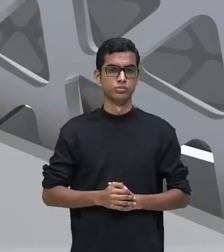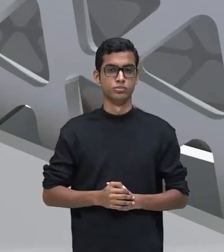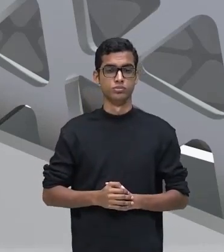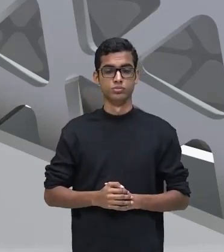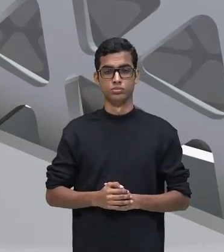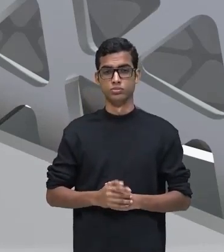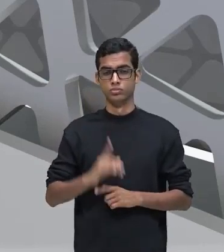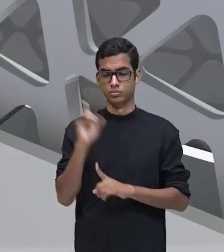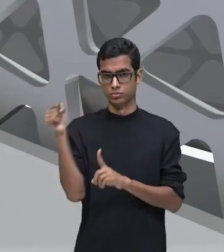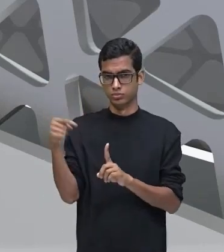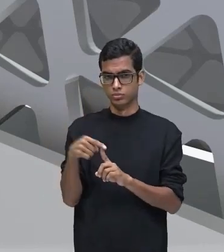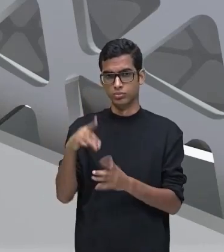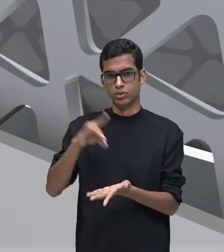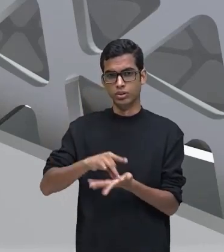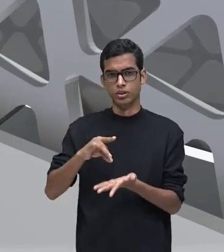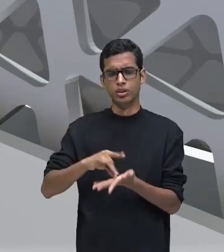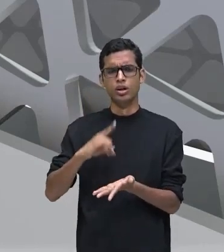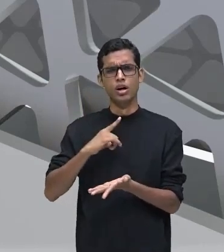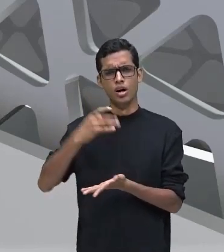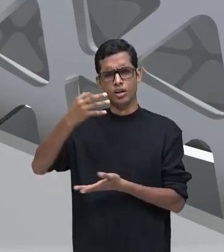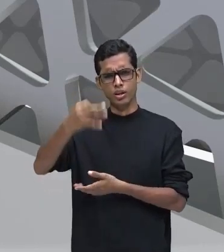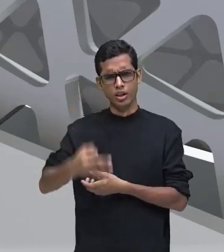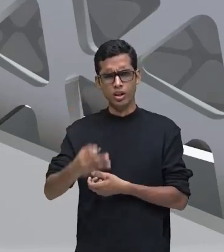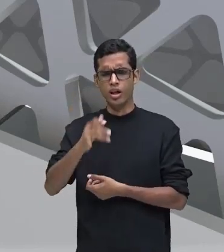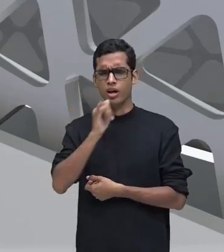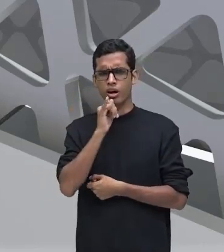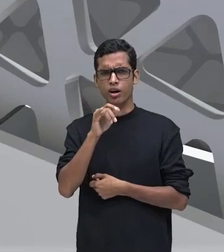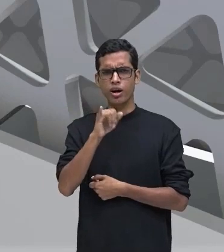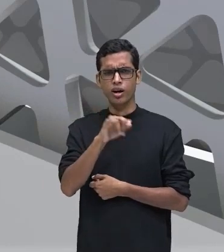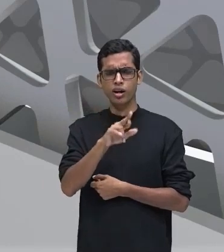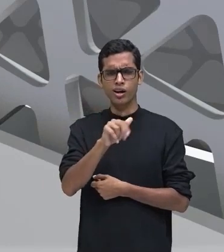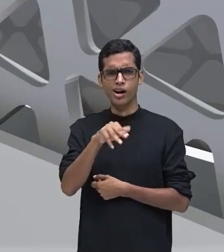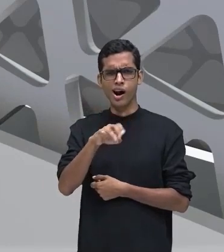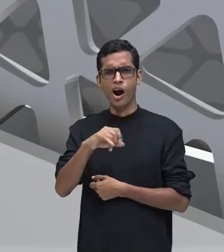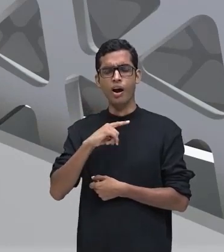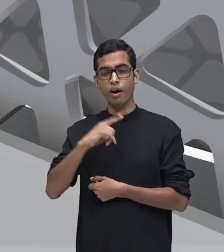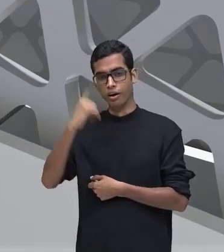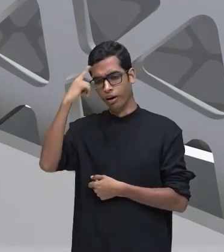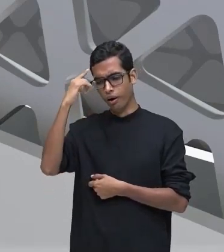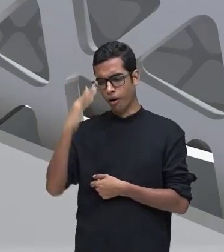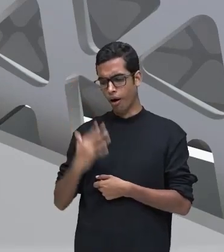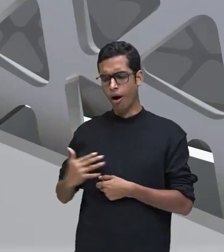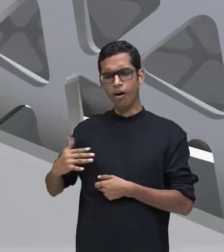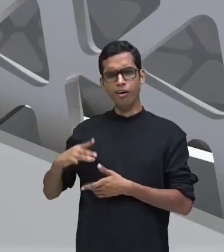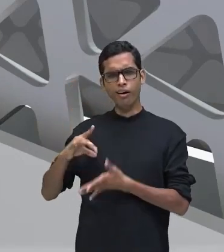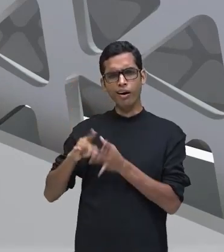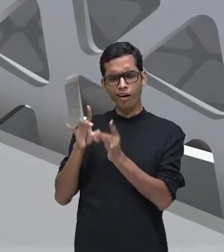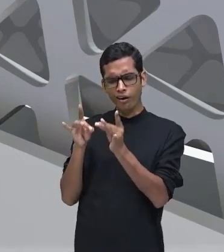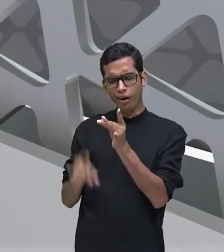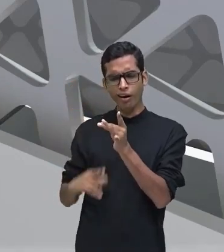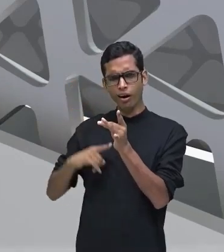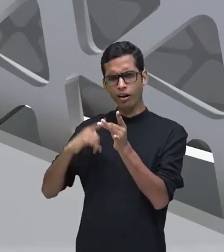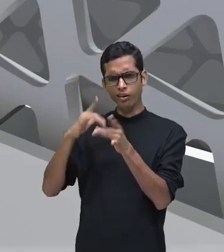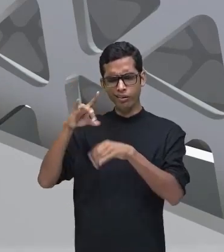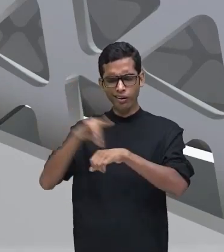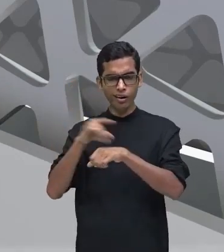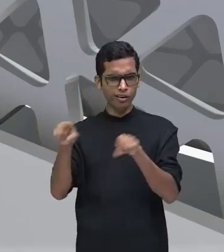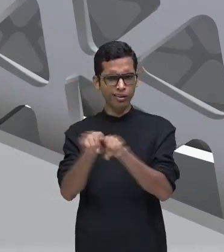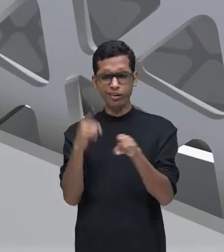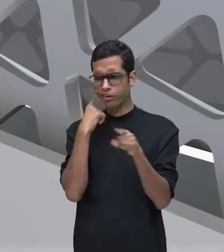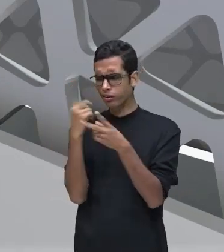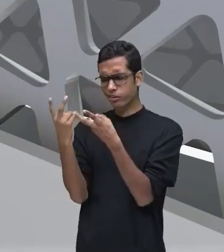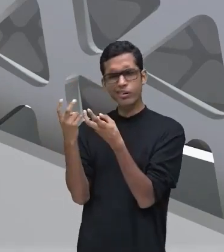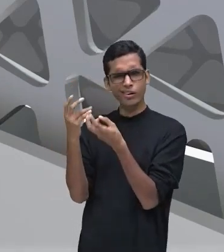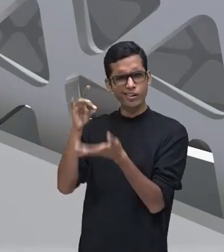objetiva, a gente tem algo mais pontual, olha só. Iracema tinha os cabelos longos e negros, né? Então,